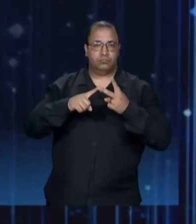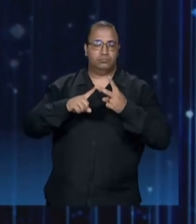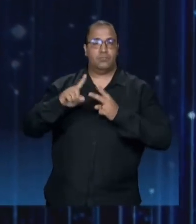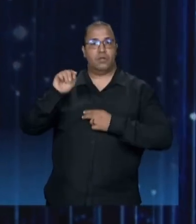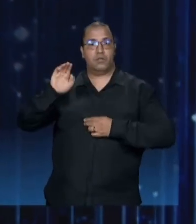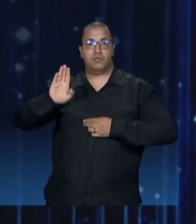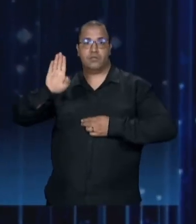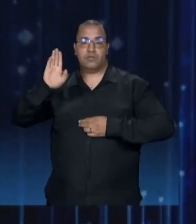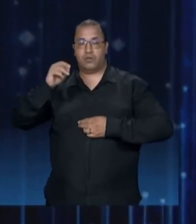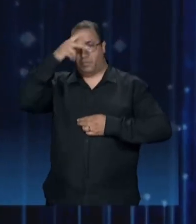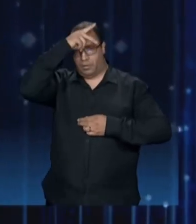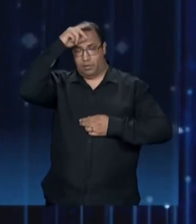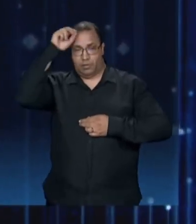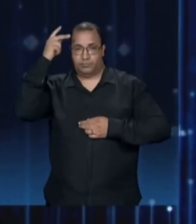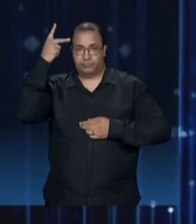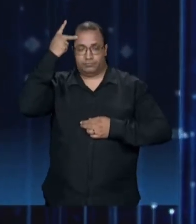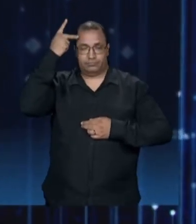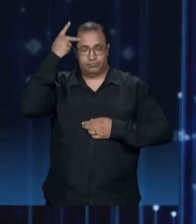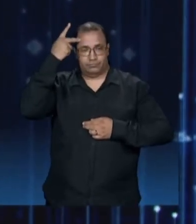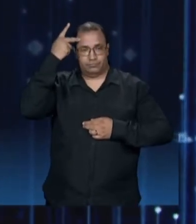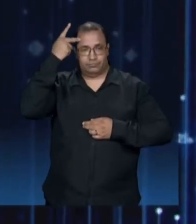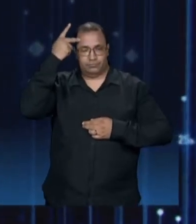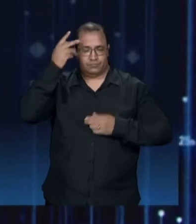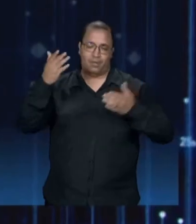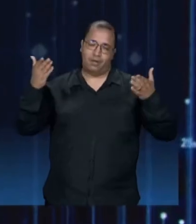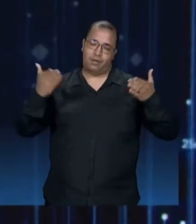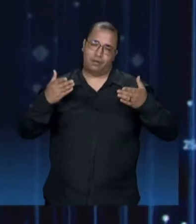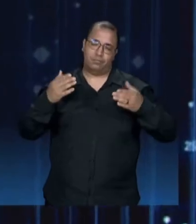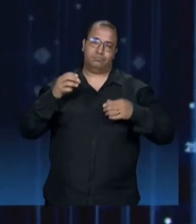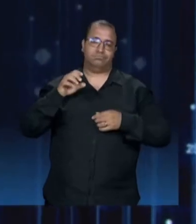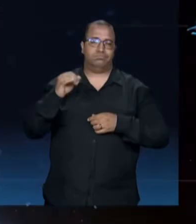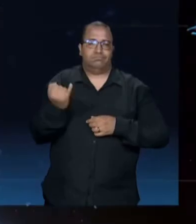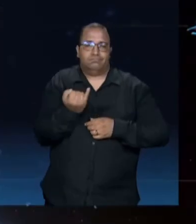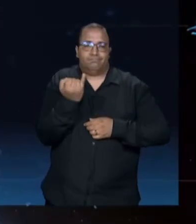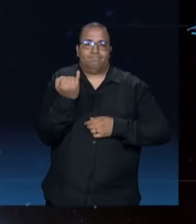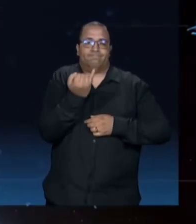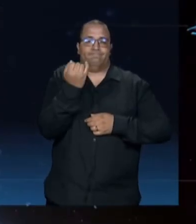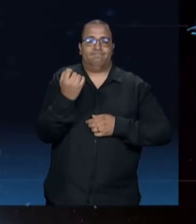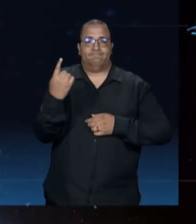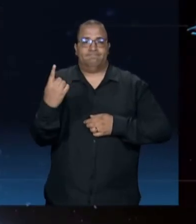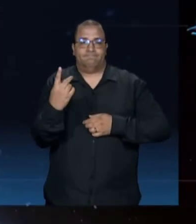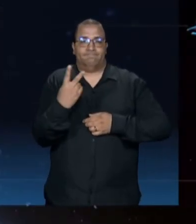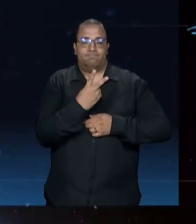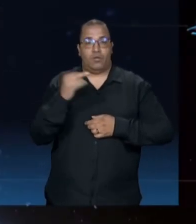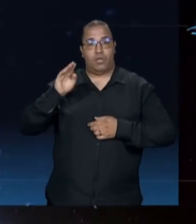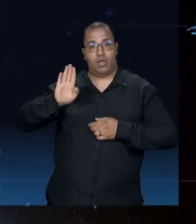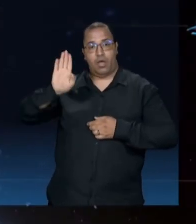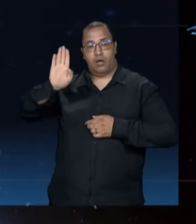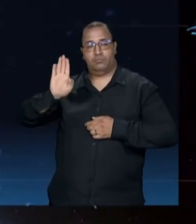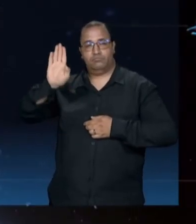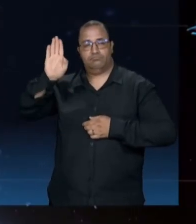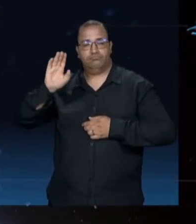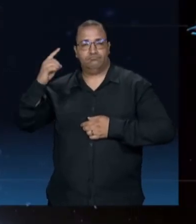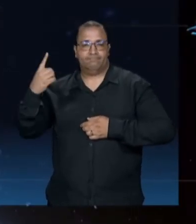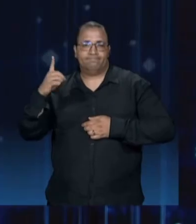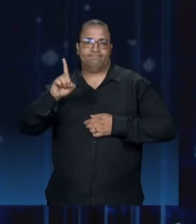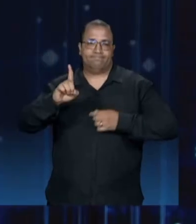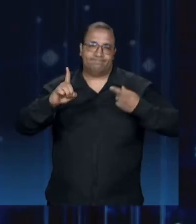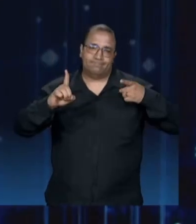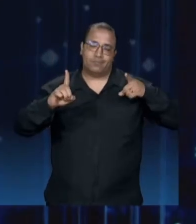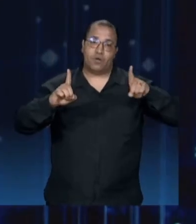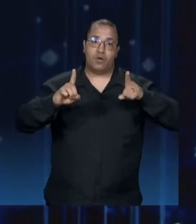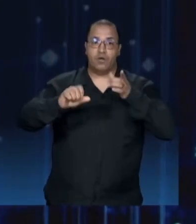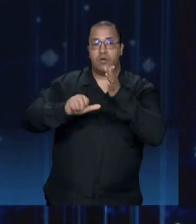para a Prefeitura de São Paulo. É um momento especial para os dois candidatos se reapresentarem depois do primeiro